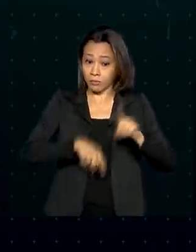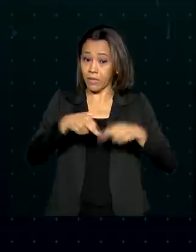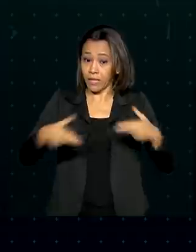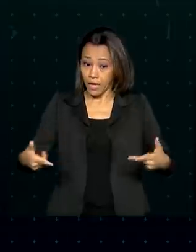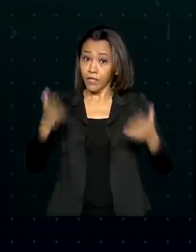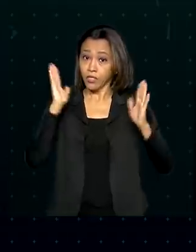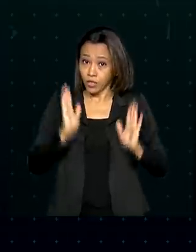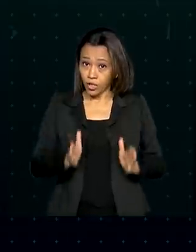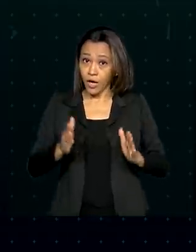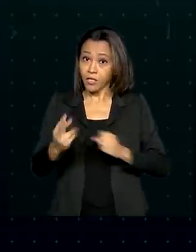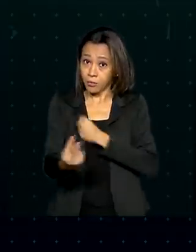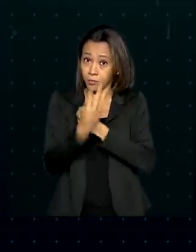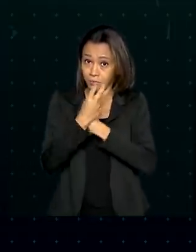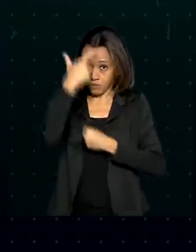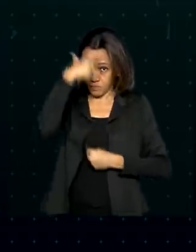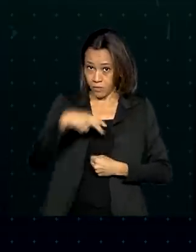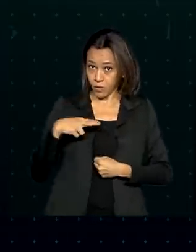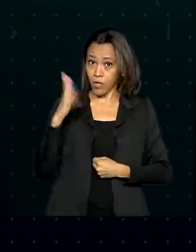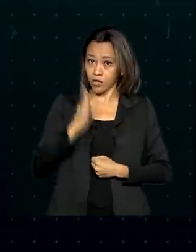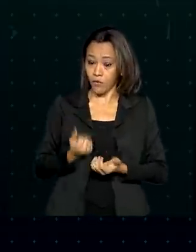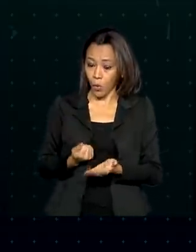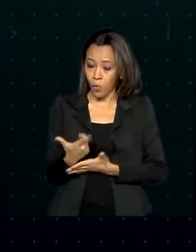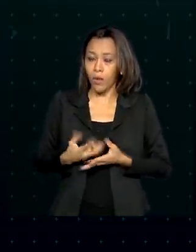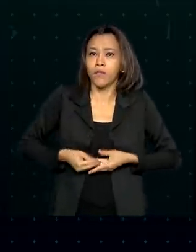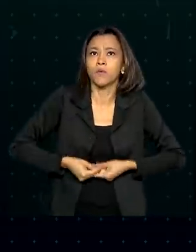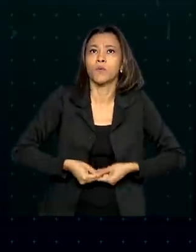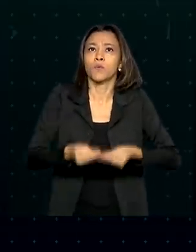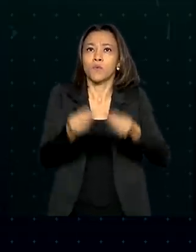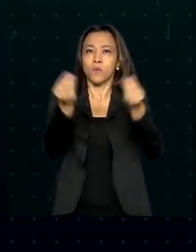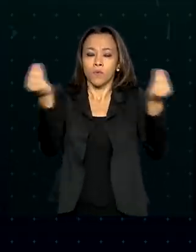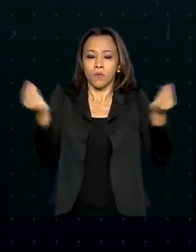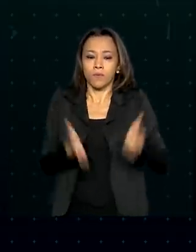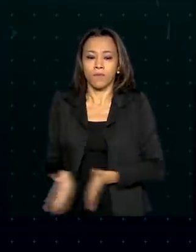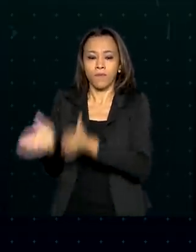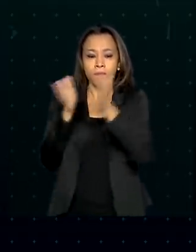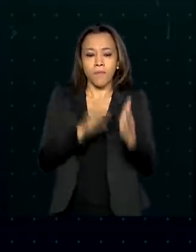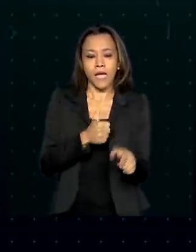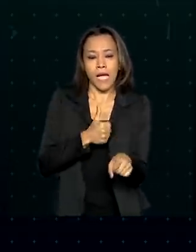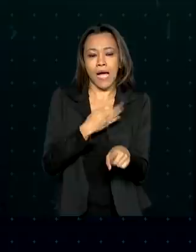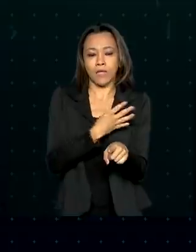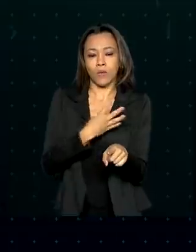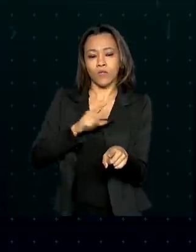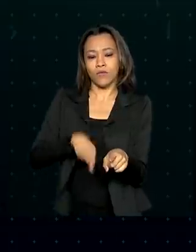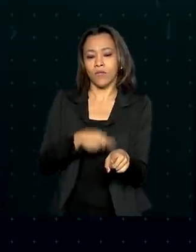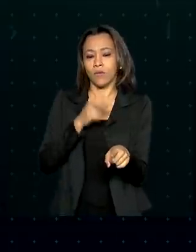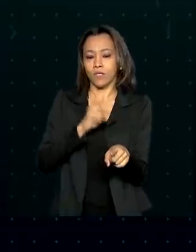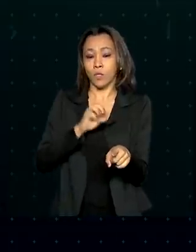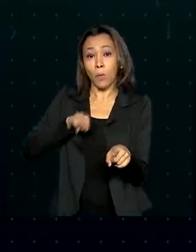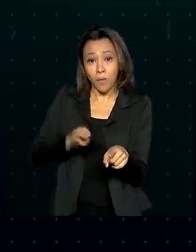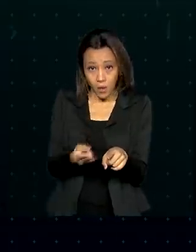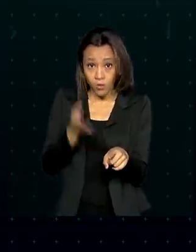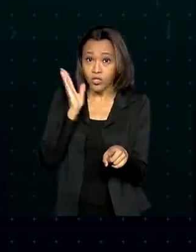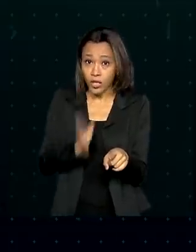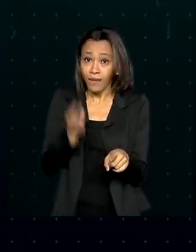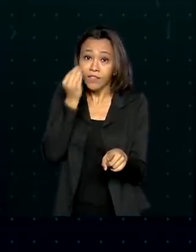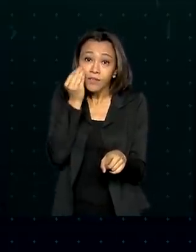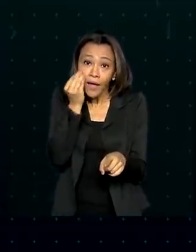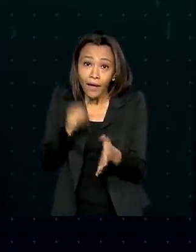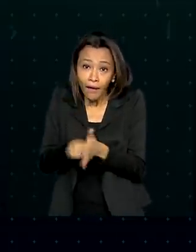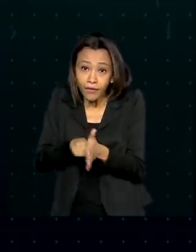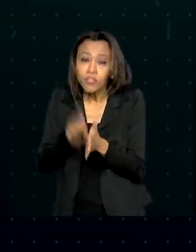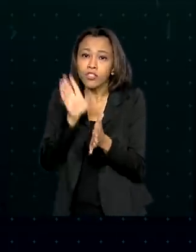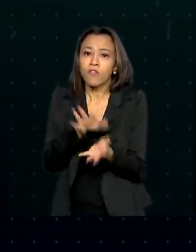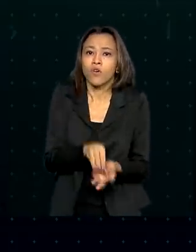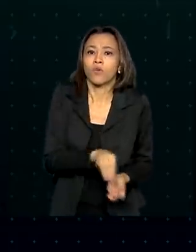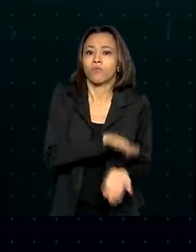foram comprados e distribuídos. 14 milhões e meio de testes diagnósticos já foram entregues em todas as